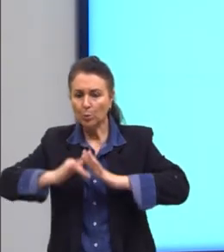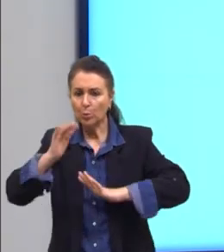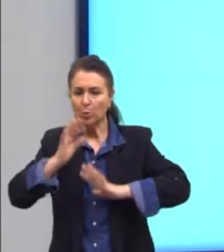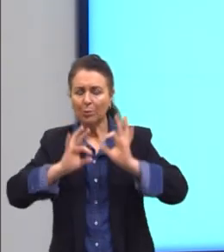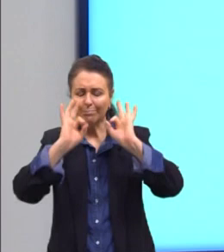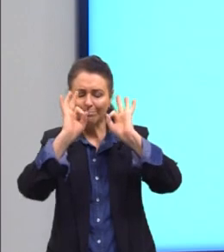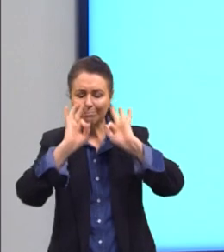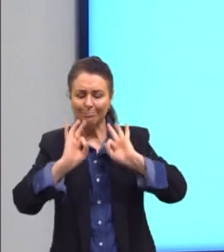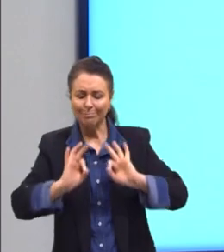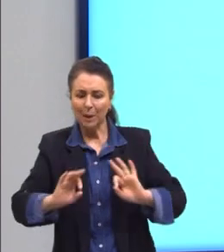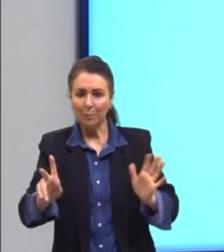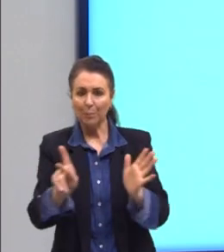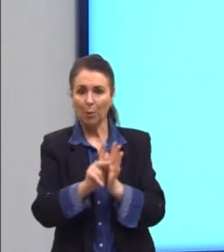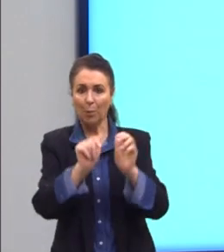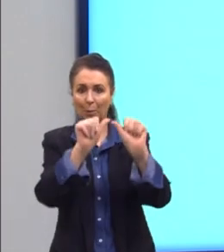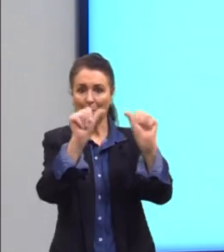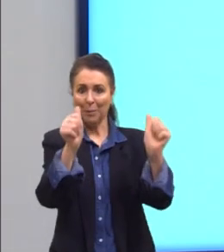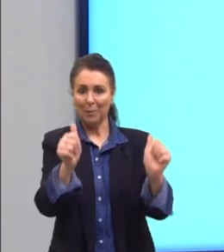imagem deles.